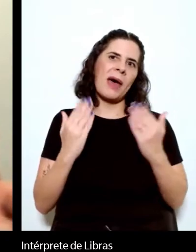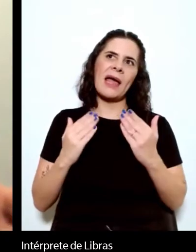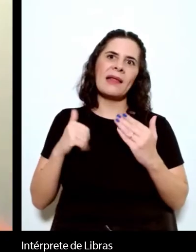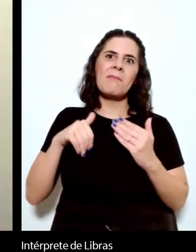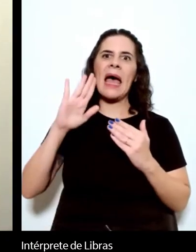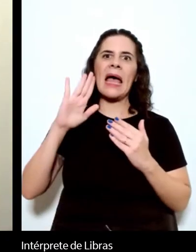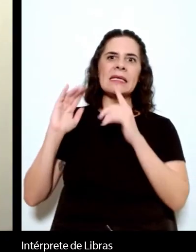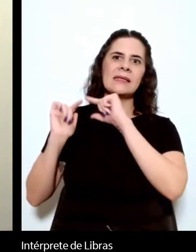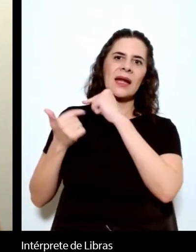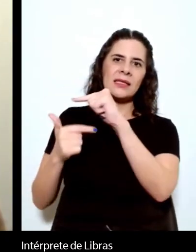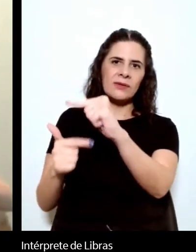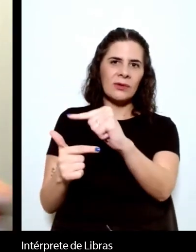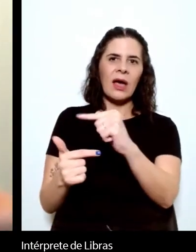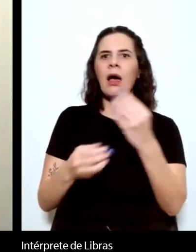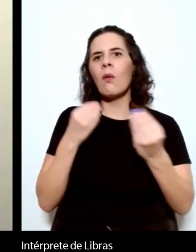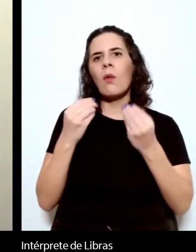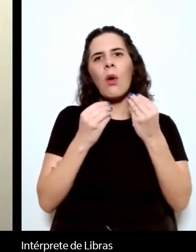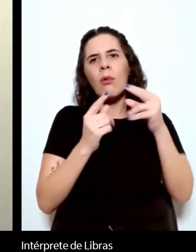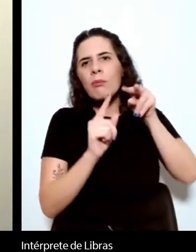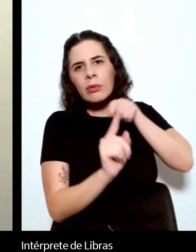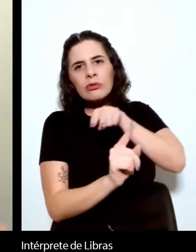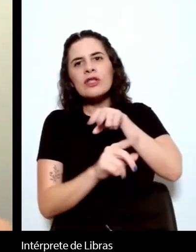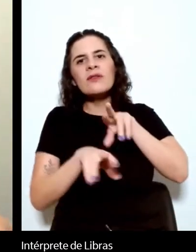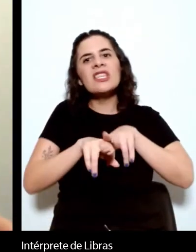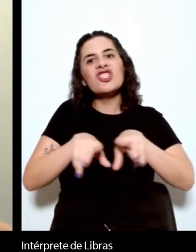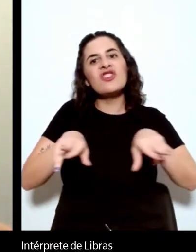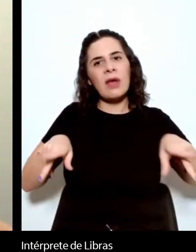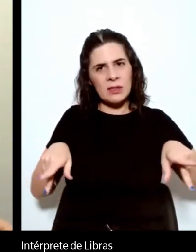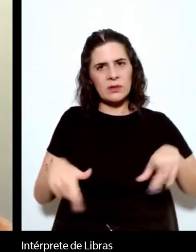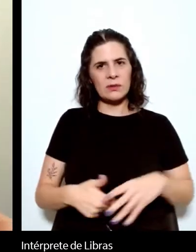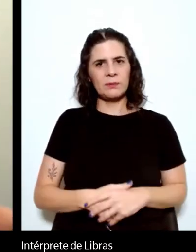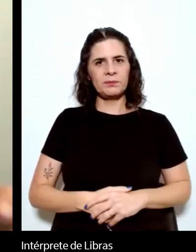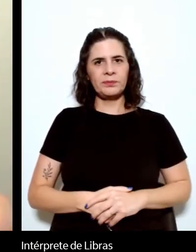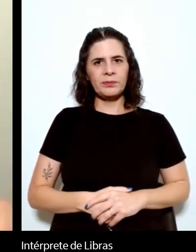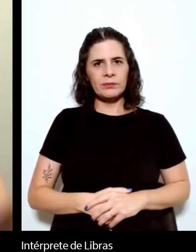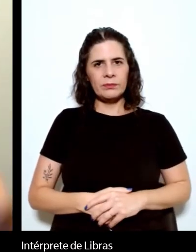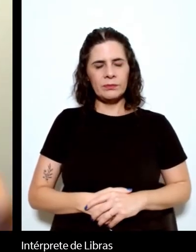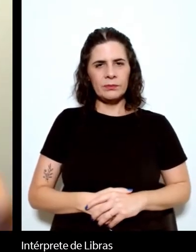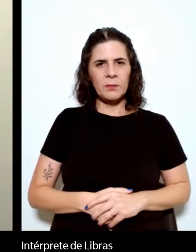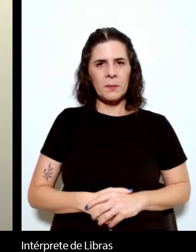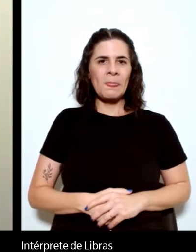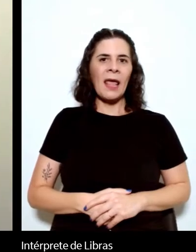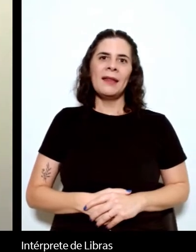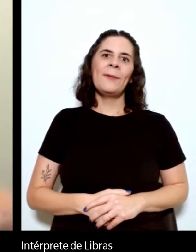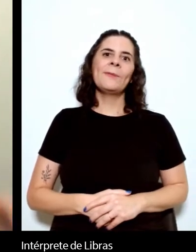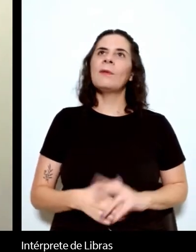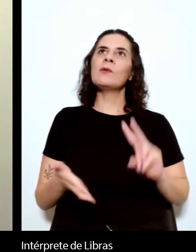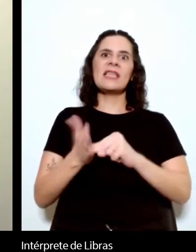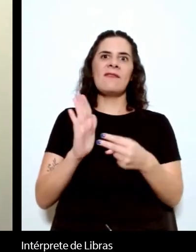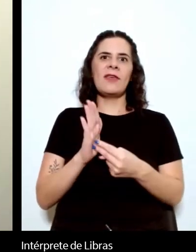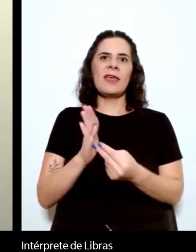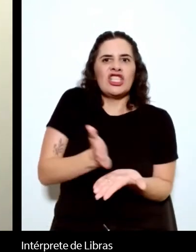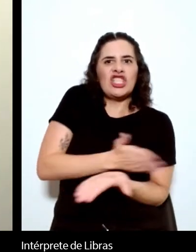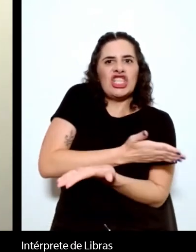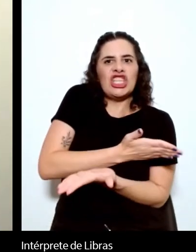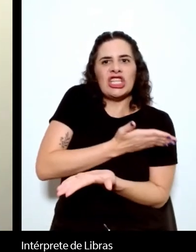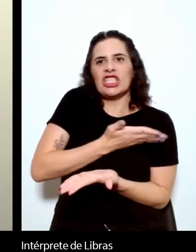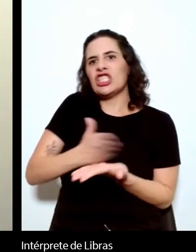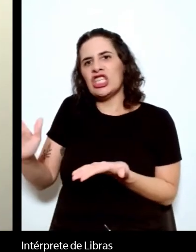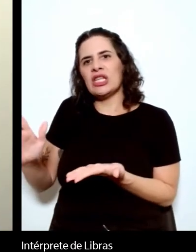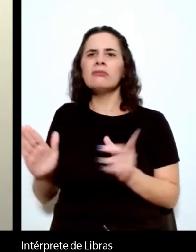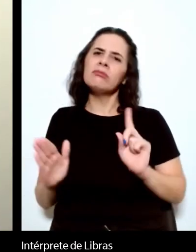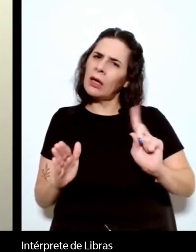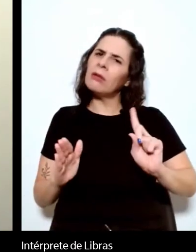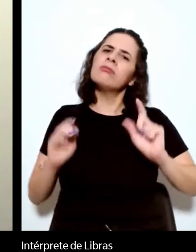temáticos, entendeu? Também. Então, acho que não é uma questão excludente. Talvez a gente fisgue os alunos pela